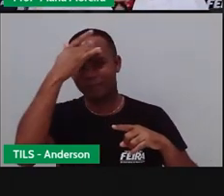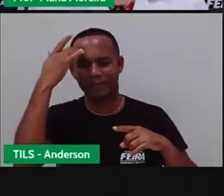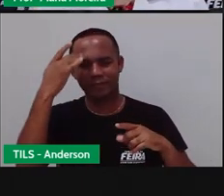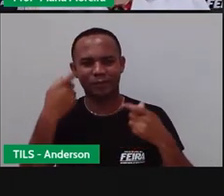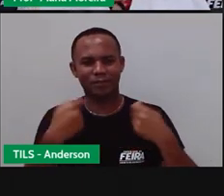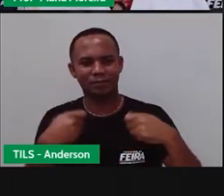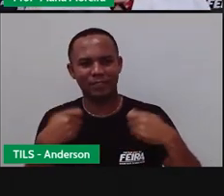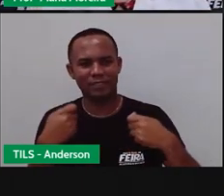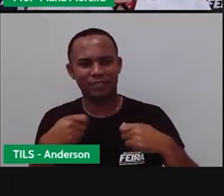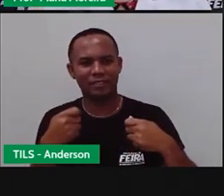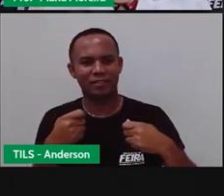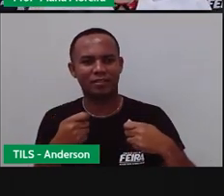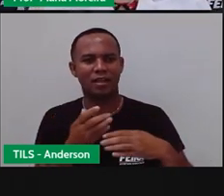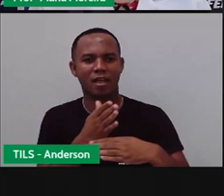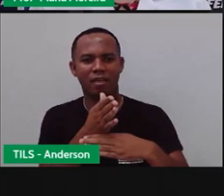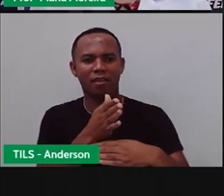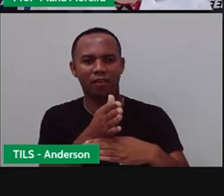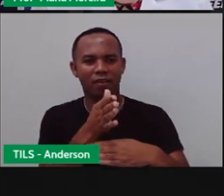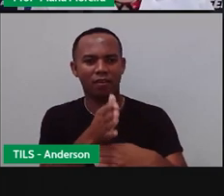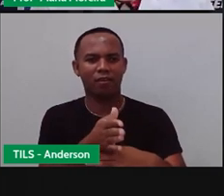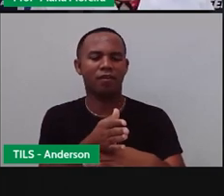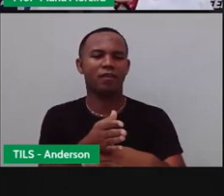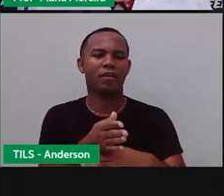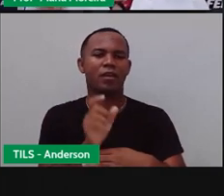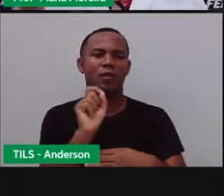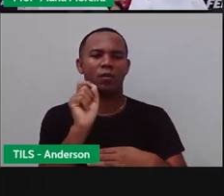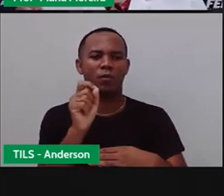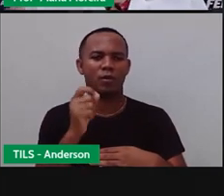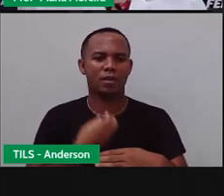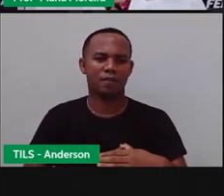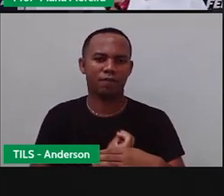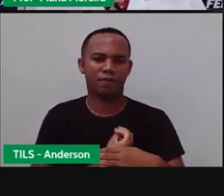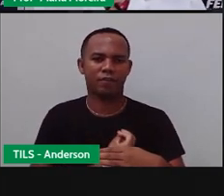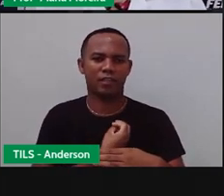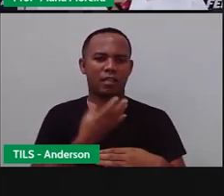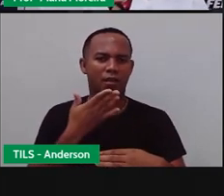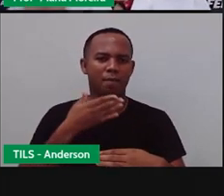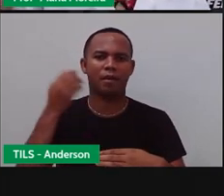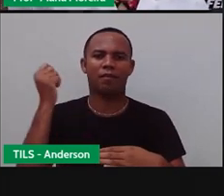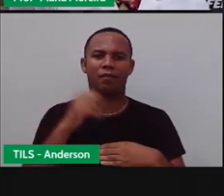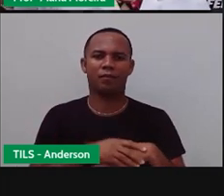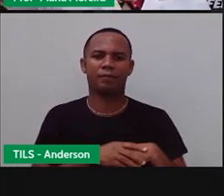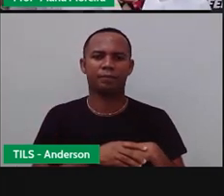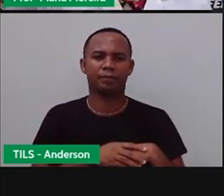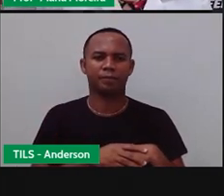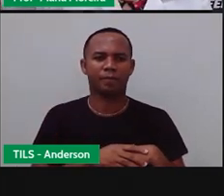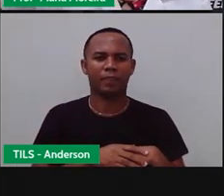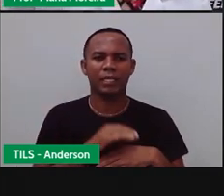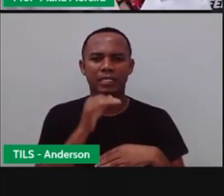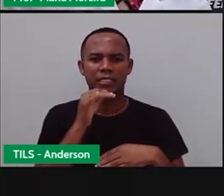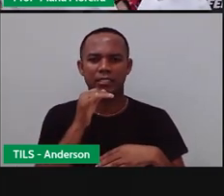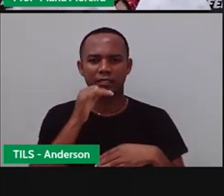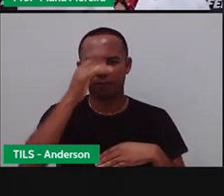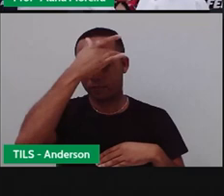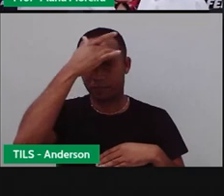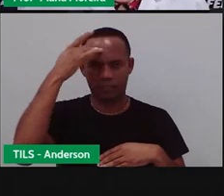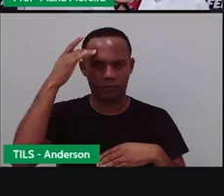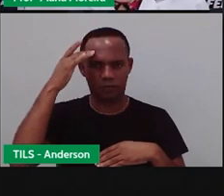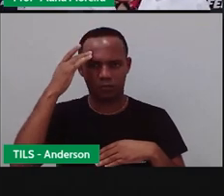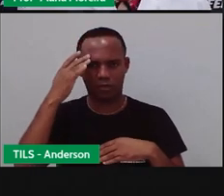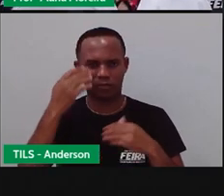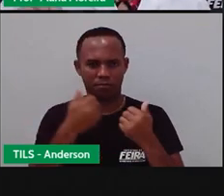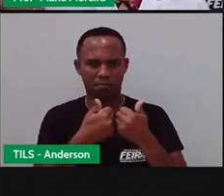vários serviços para terem qualidade de vida. É só lembrar da origem de feira. As pessoas começaram a acampar